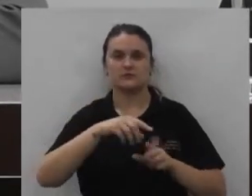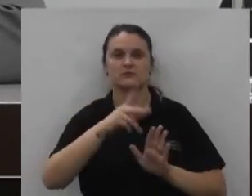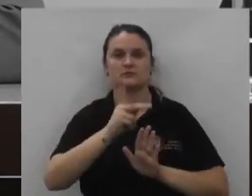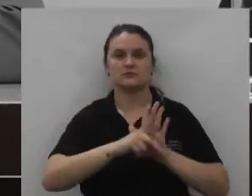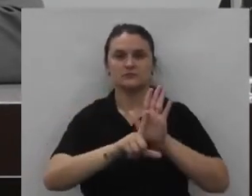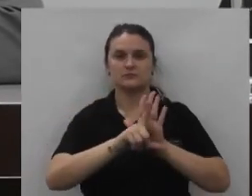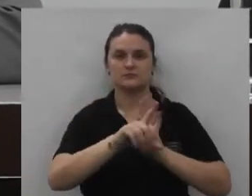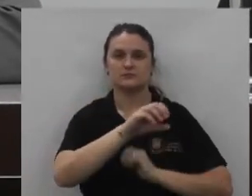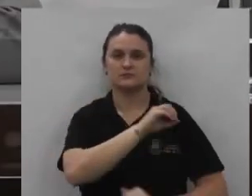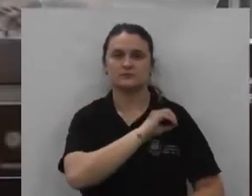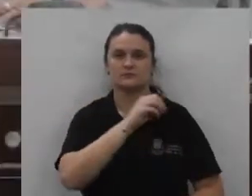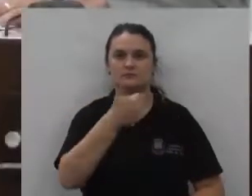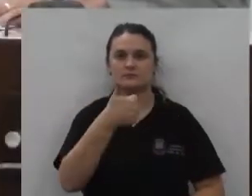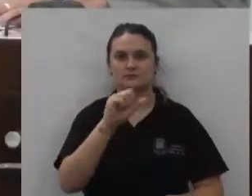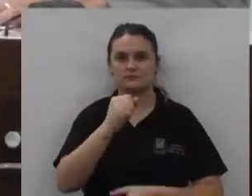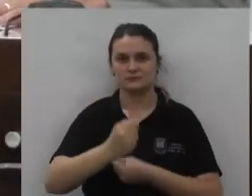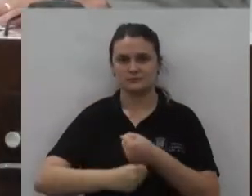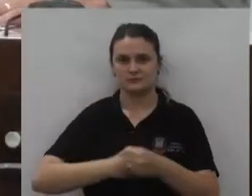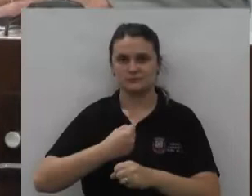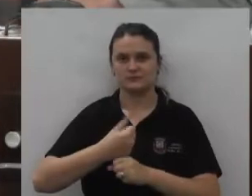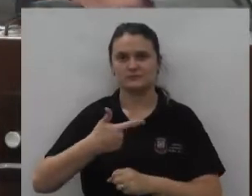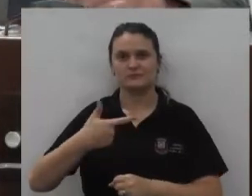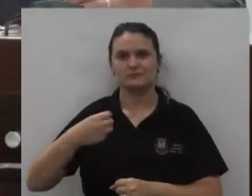18 de 2018